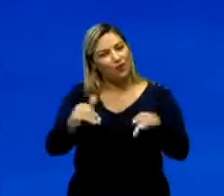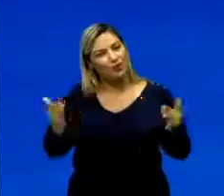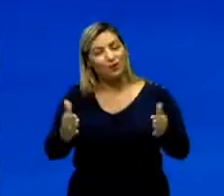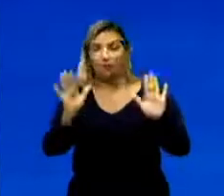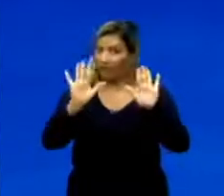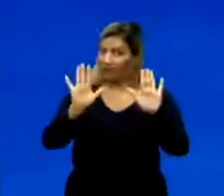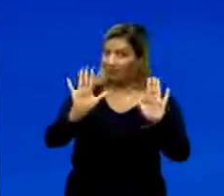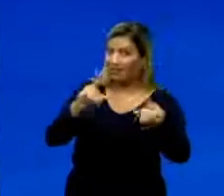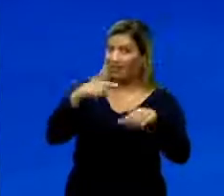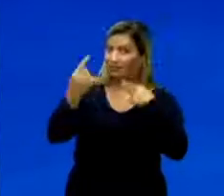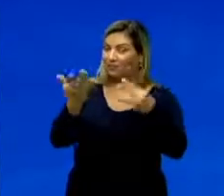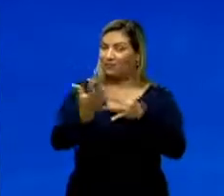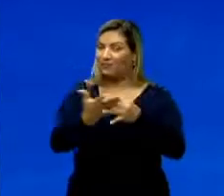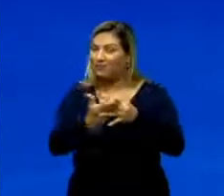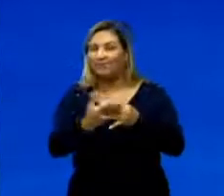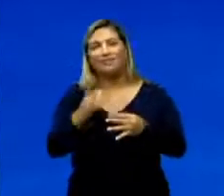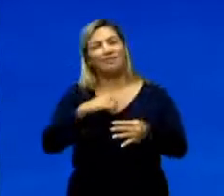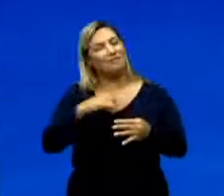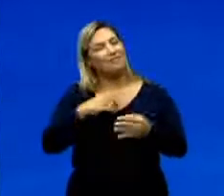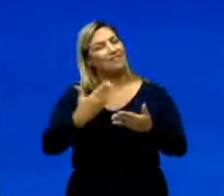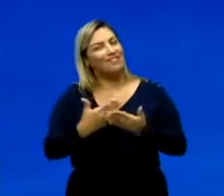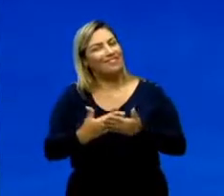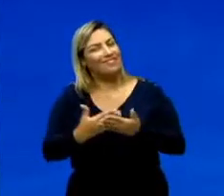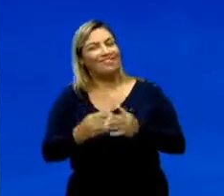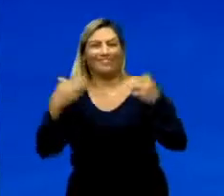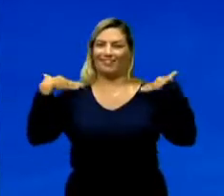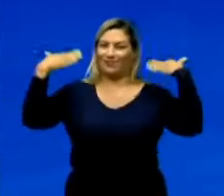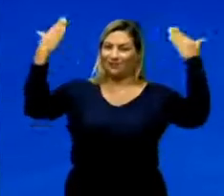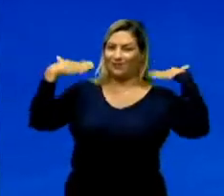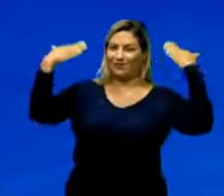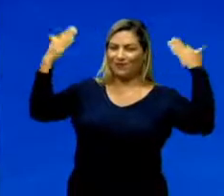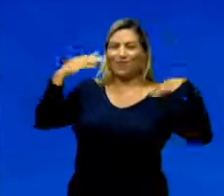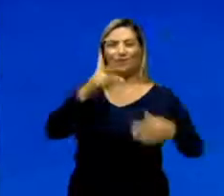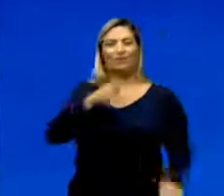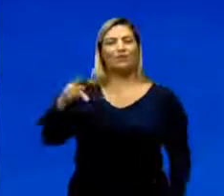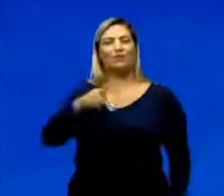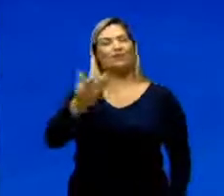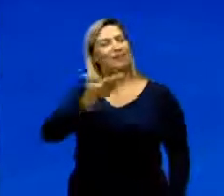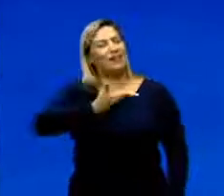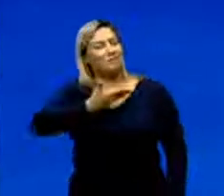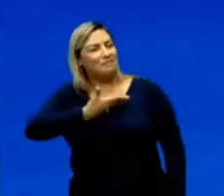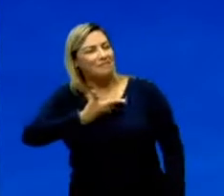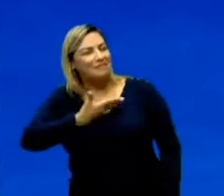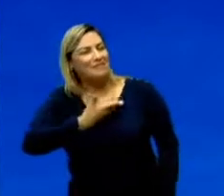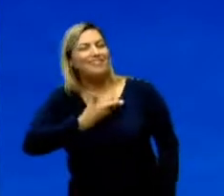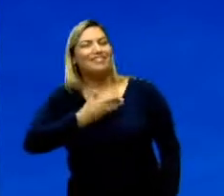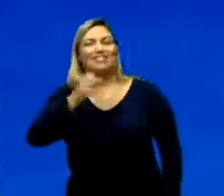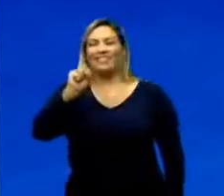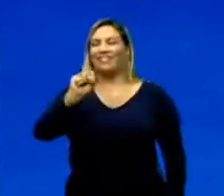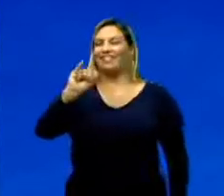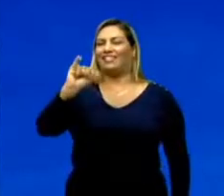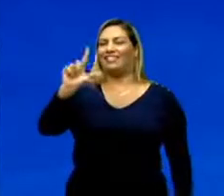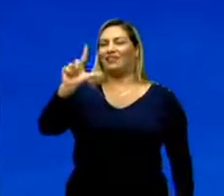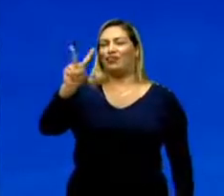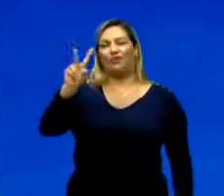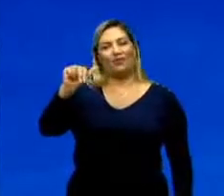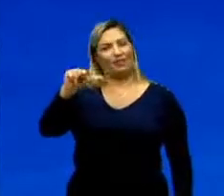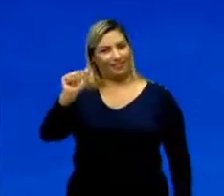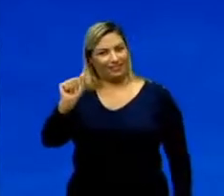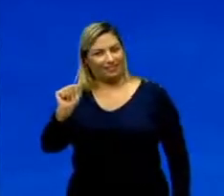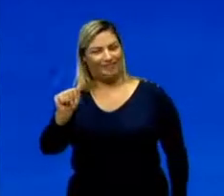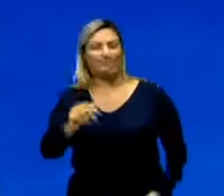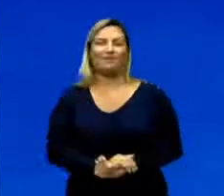Não saiam daí, pois após o intervalo teremos a aula de educação física com a minha grande amiga, professora Silvana,